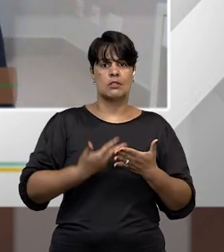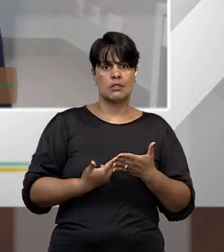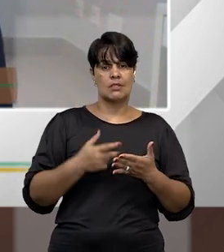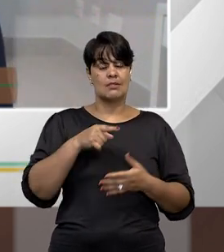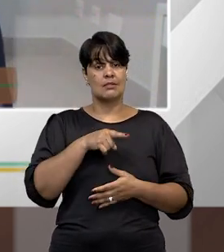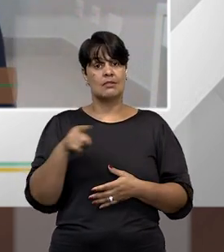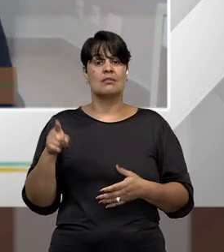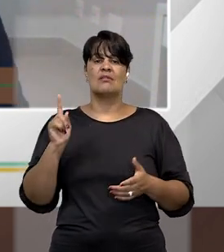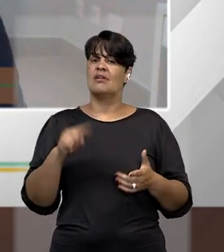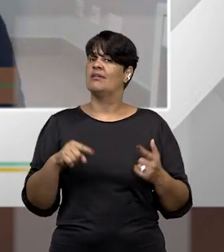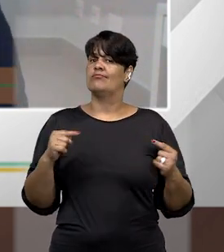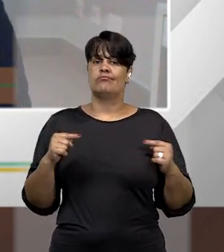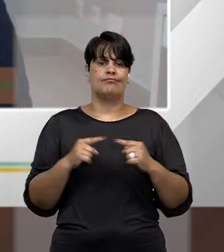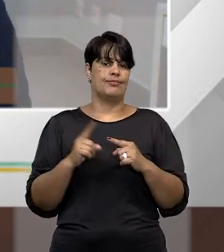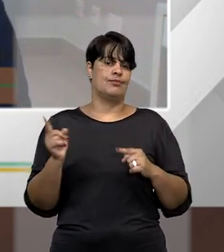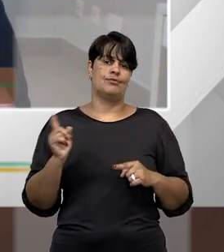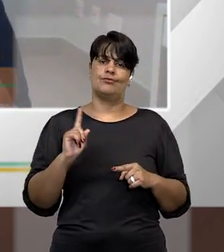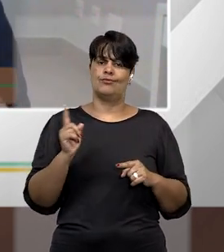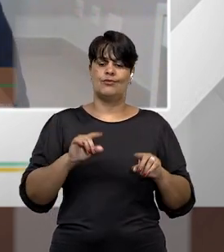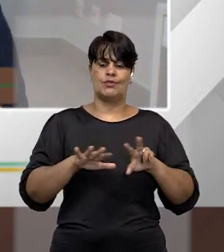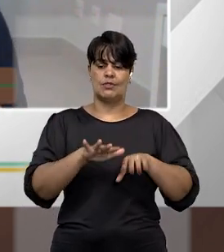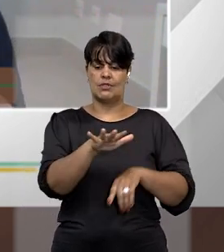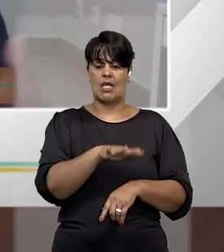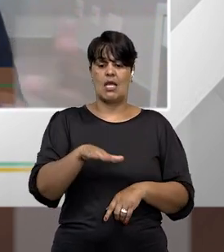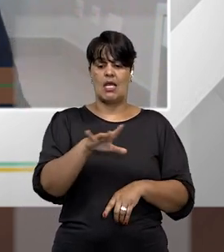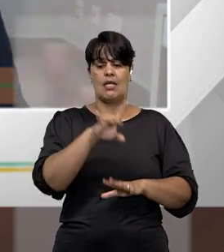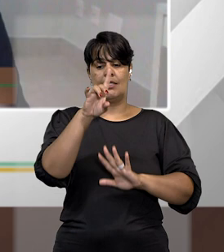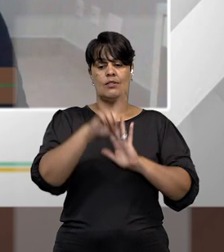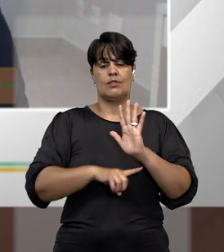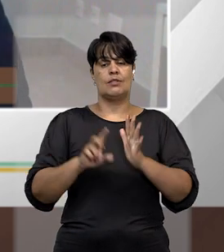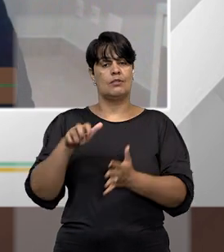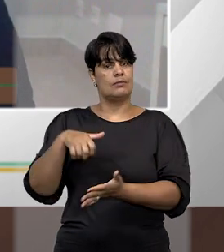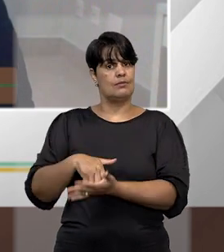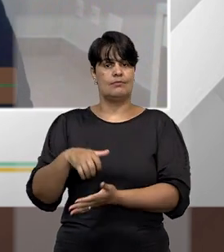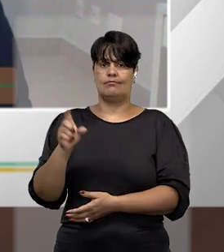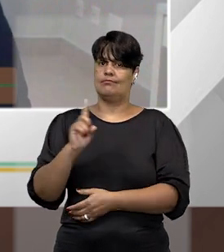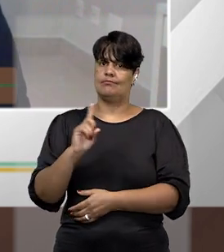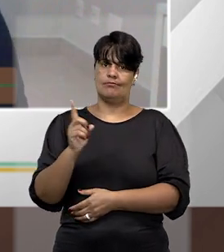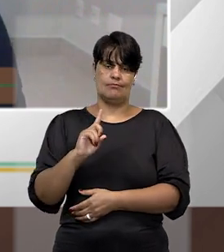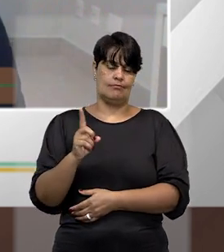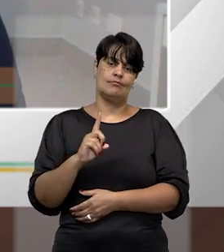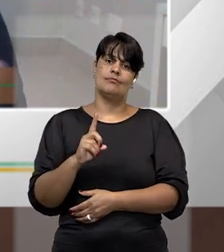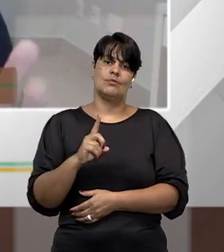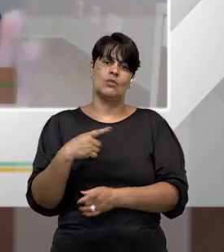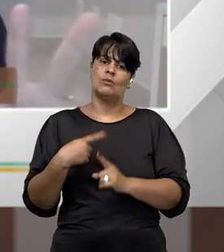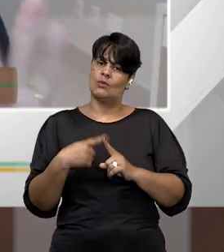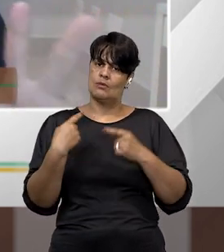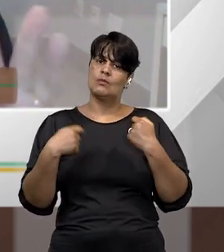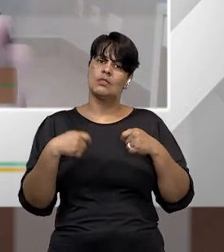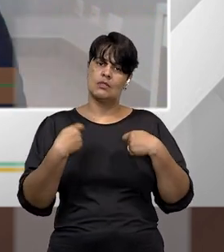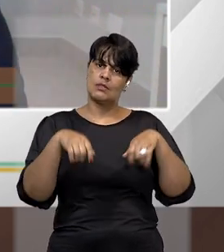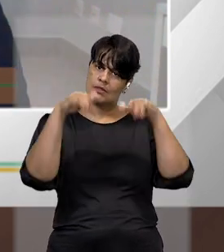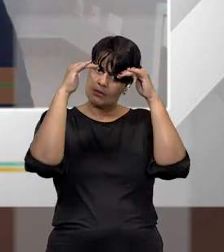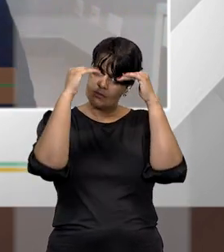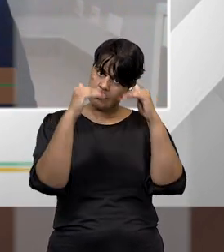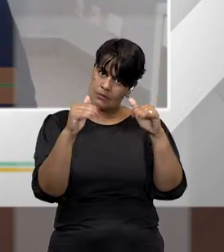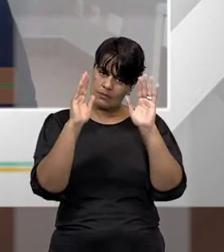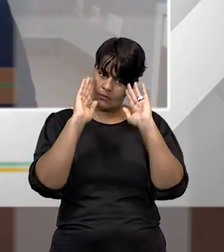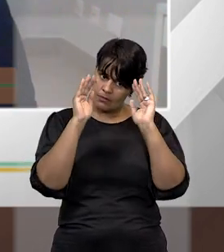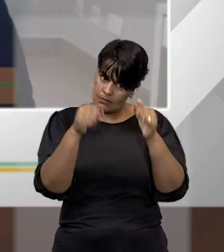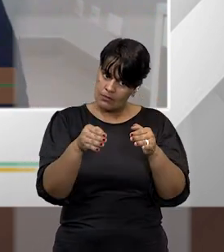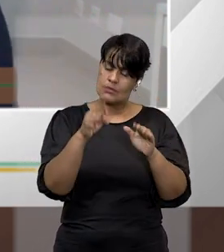fins de direito penal diante do princípio da taxatividade que deve guiar o direito penal moderno. Então, esse parágrafo único